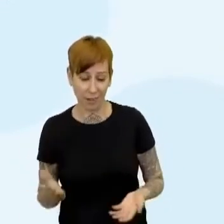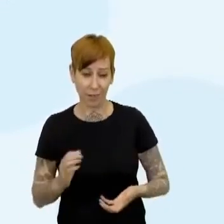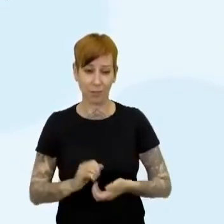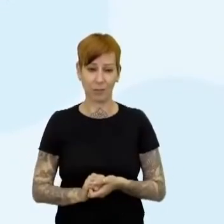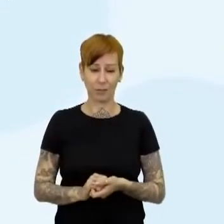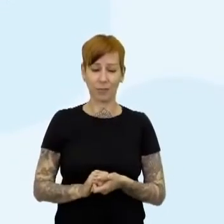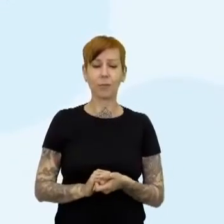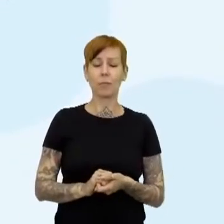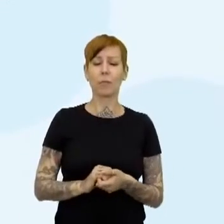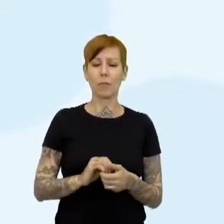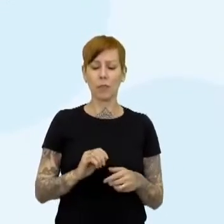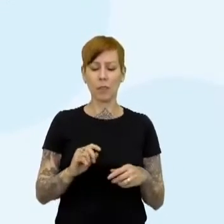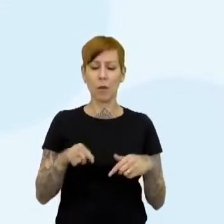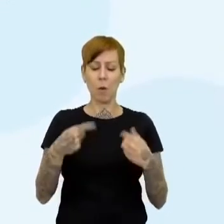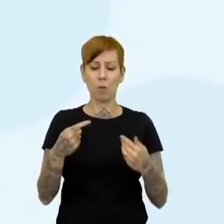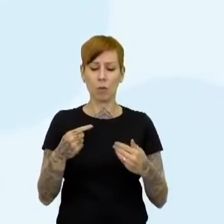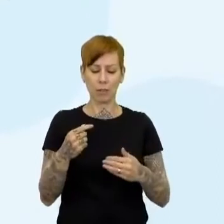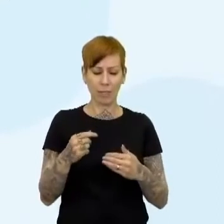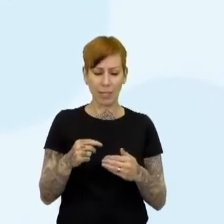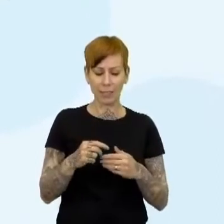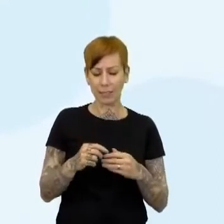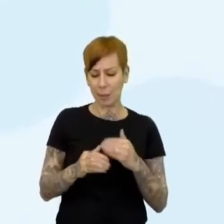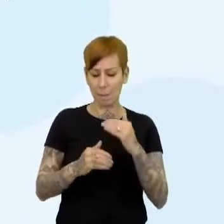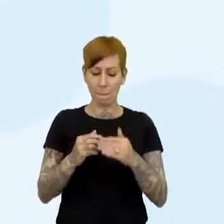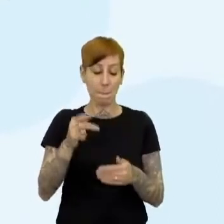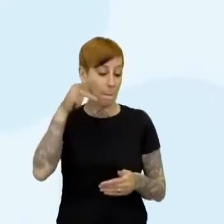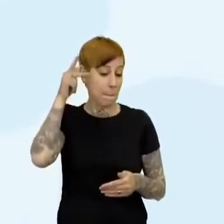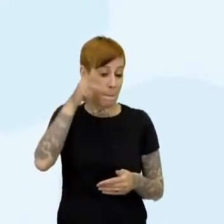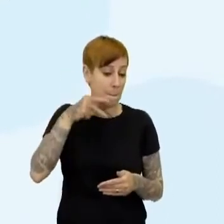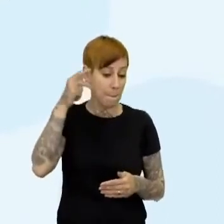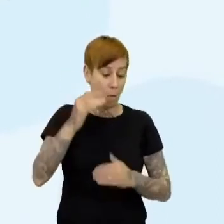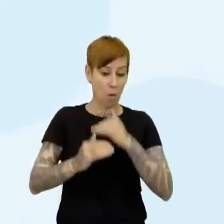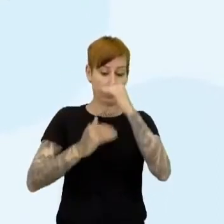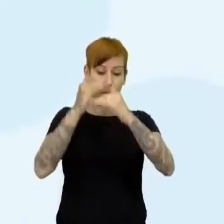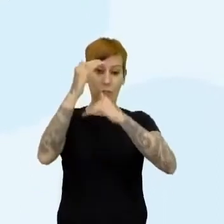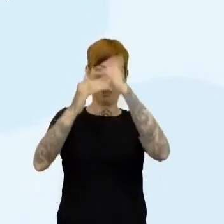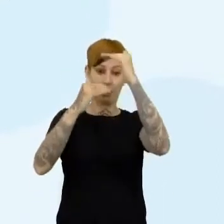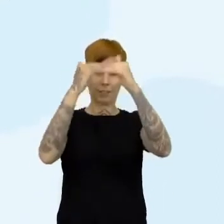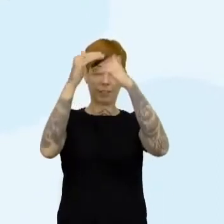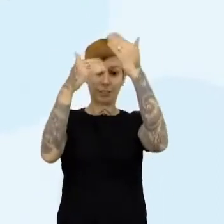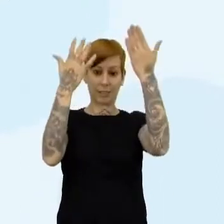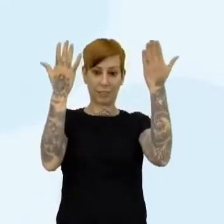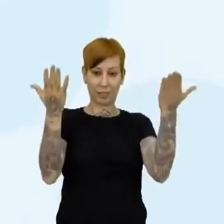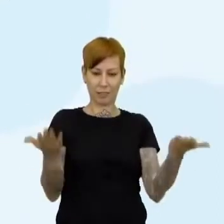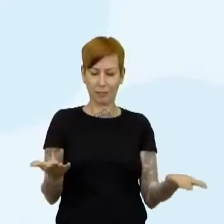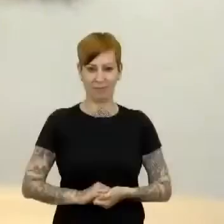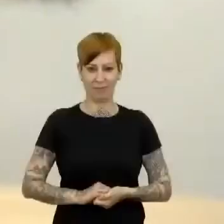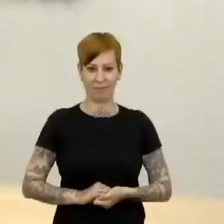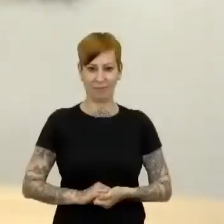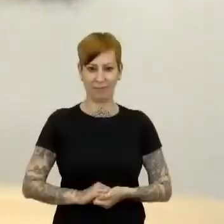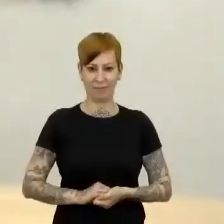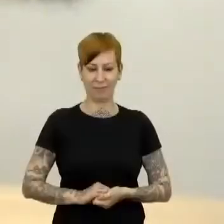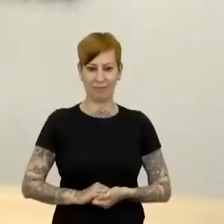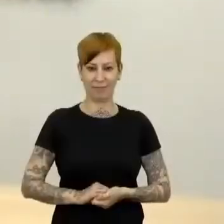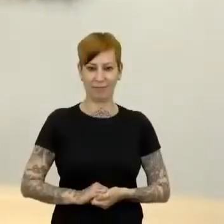aspecto da política desenvolvimentista do governo Juscelino Kubitschek a charge ironiza?